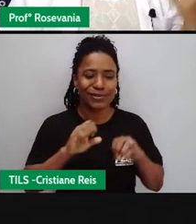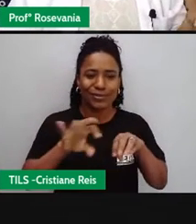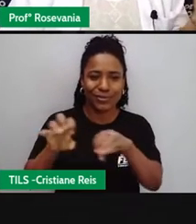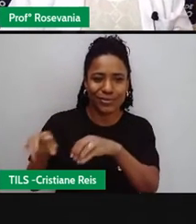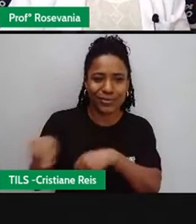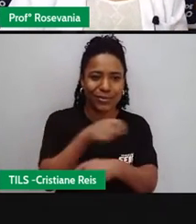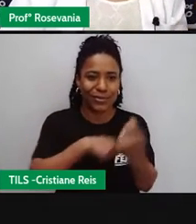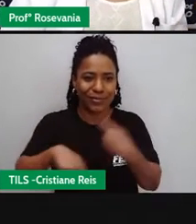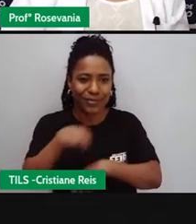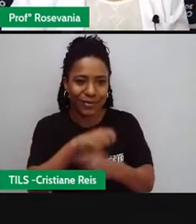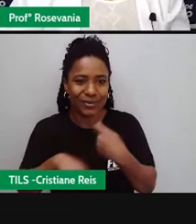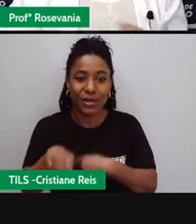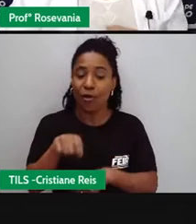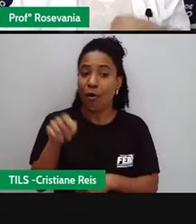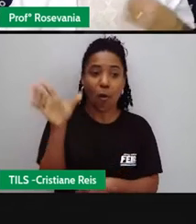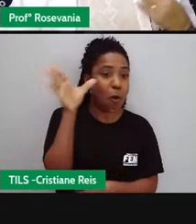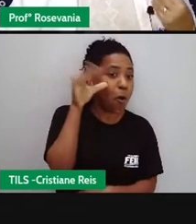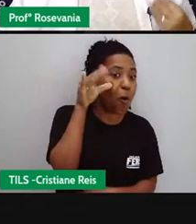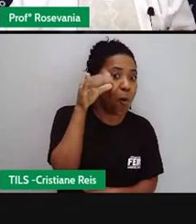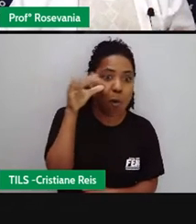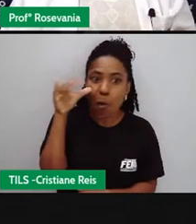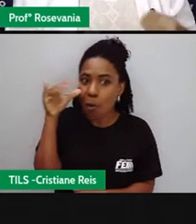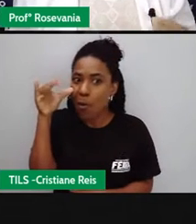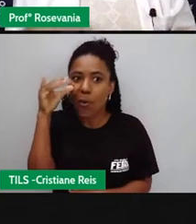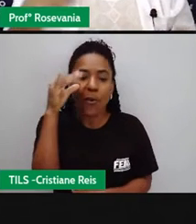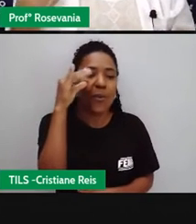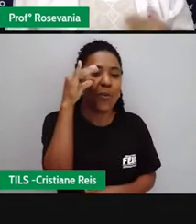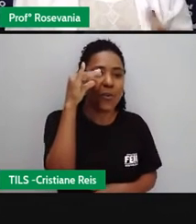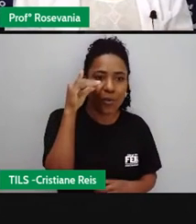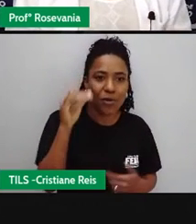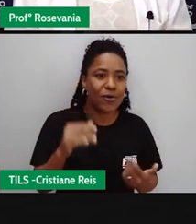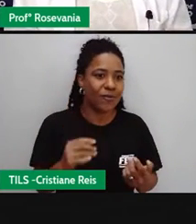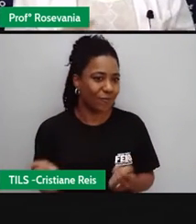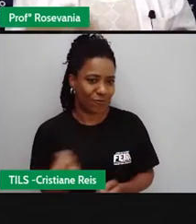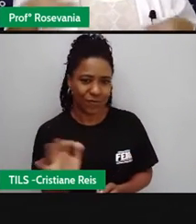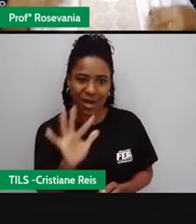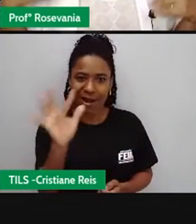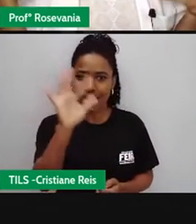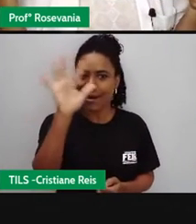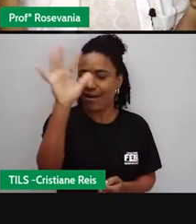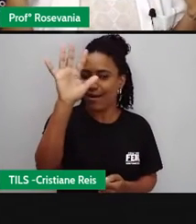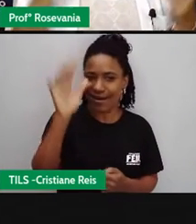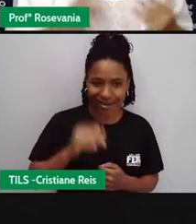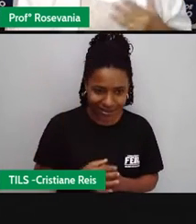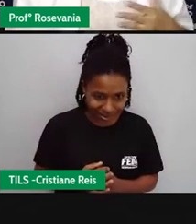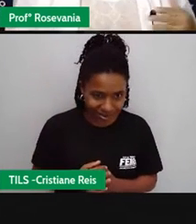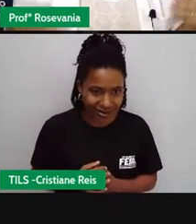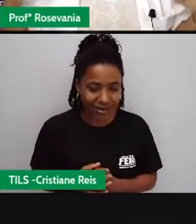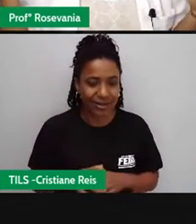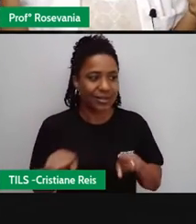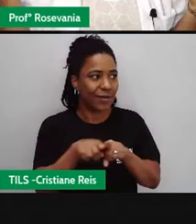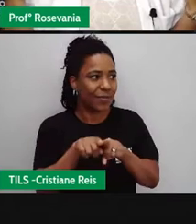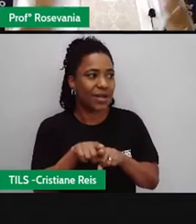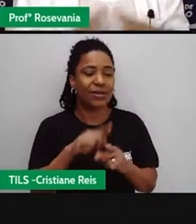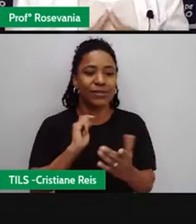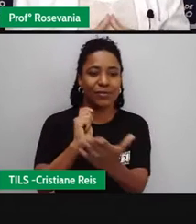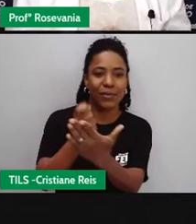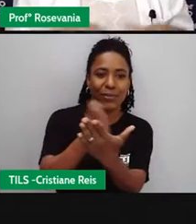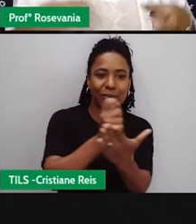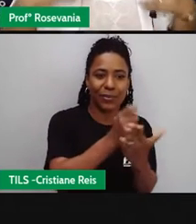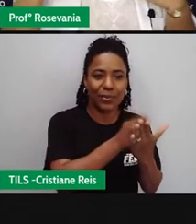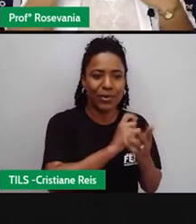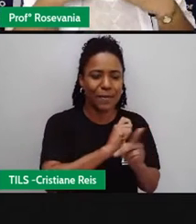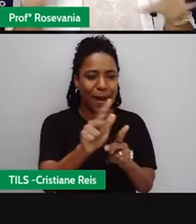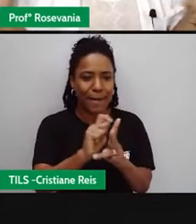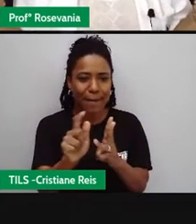informação sobre a vida dos outros, informação sobre cotação de coisas, das nossas contas, das nossas redes